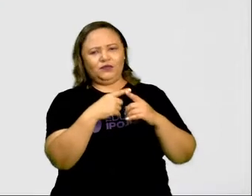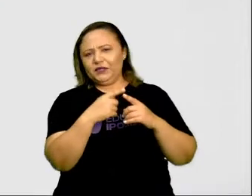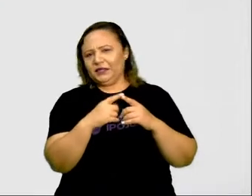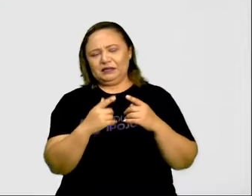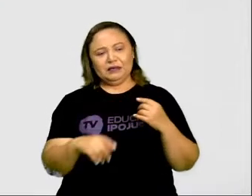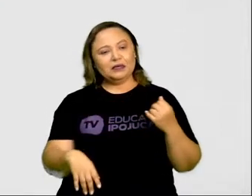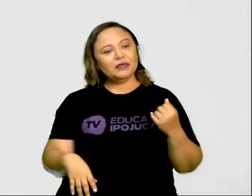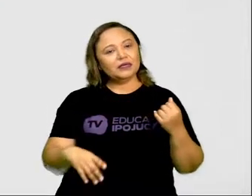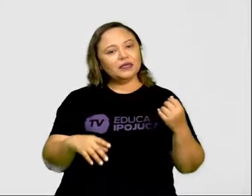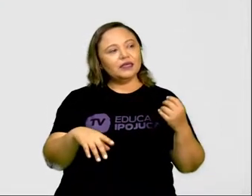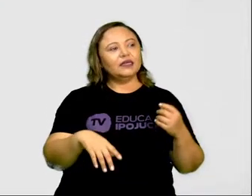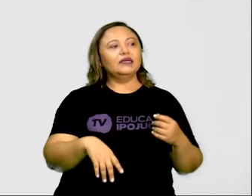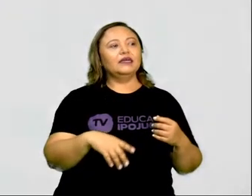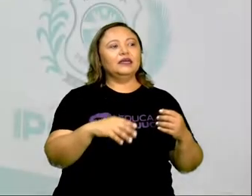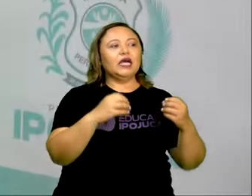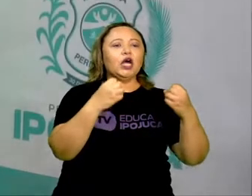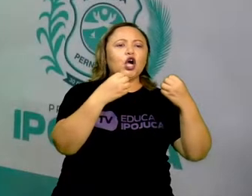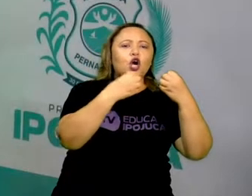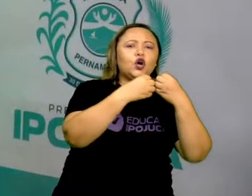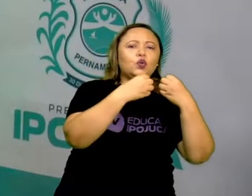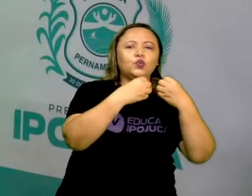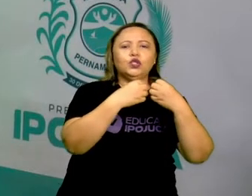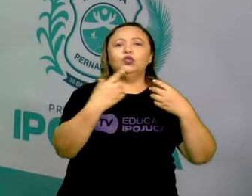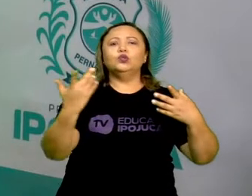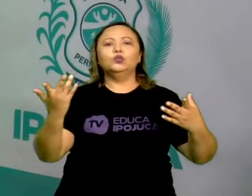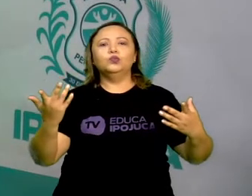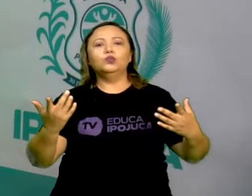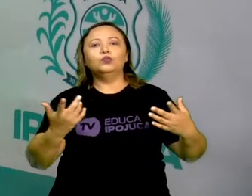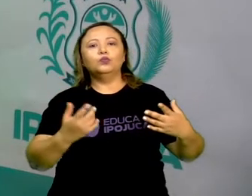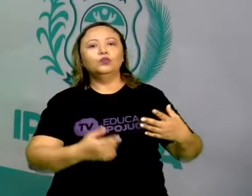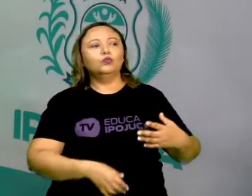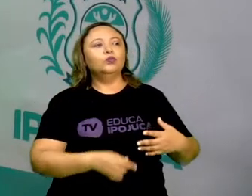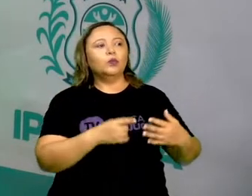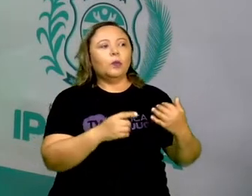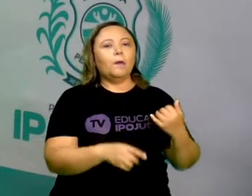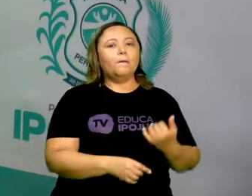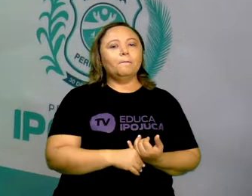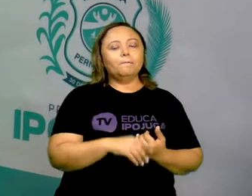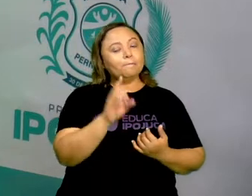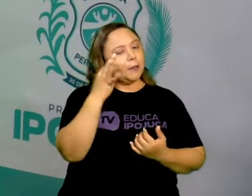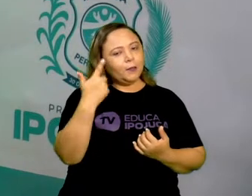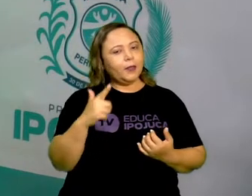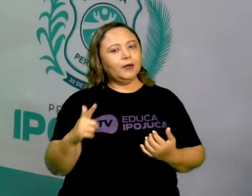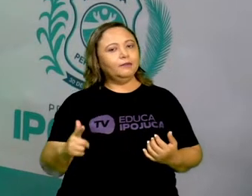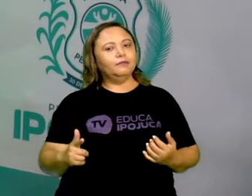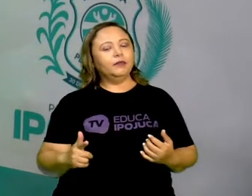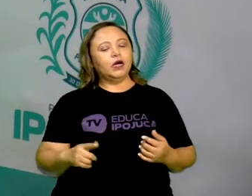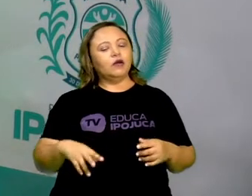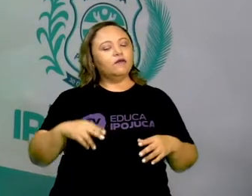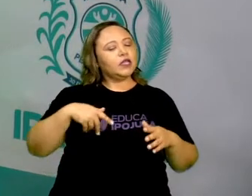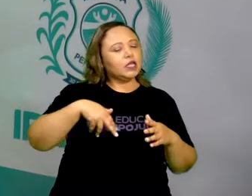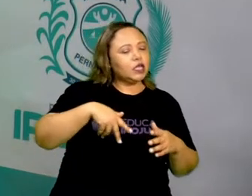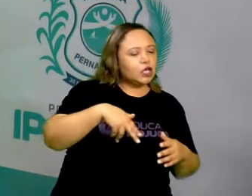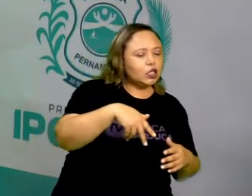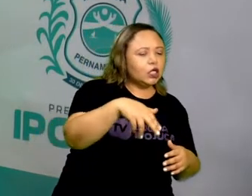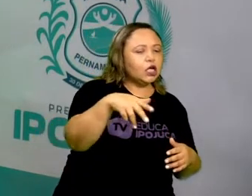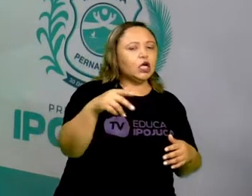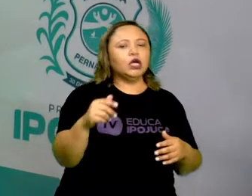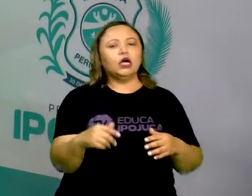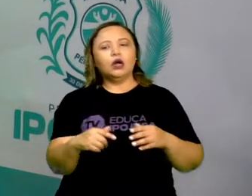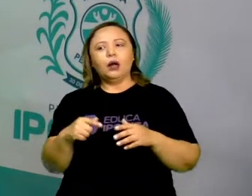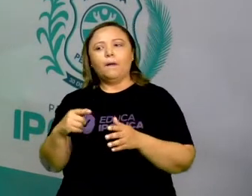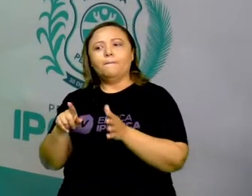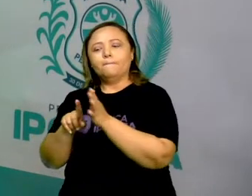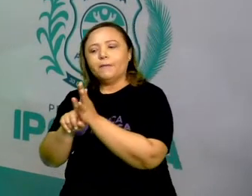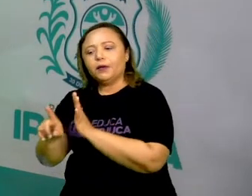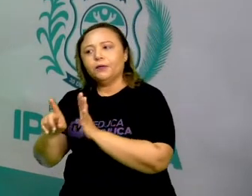Bruno não tem ponto de referência. E a pessoa vai ter que andar muito, procurar, perguntar,